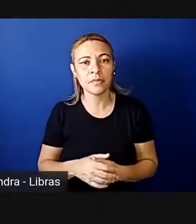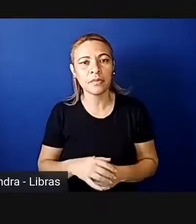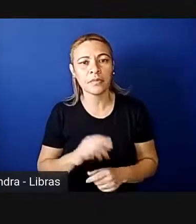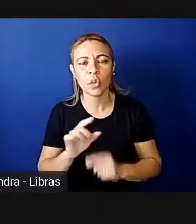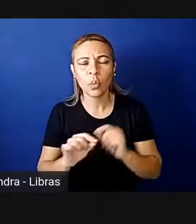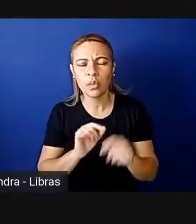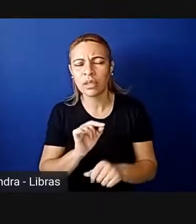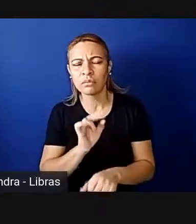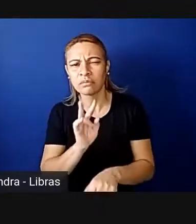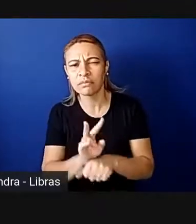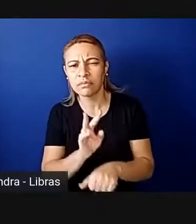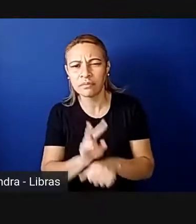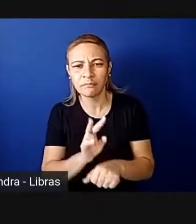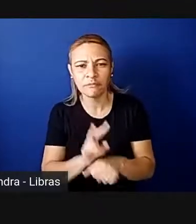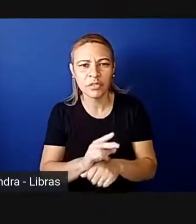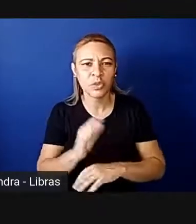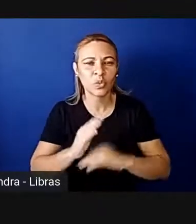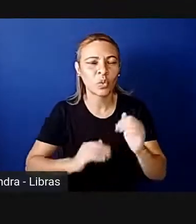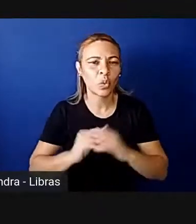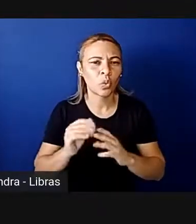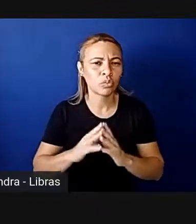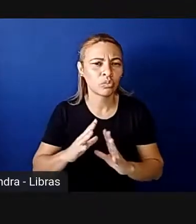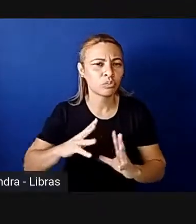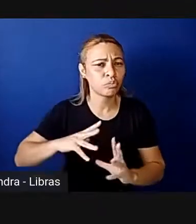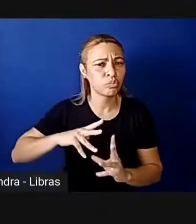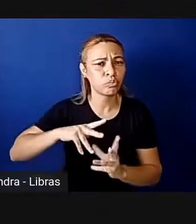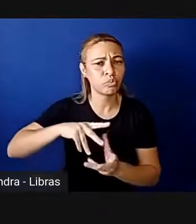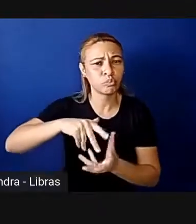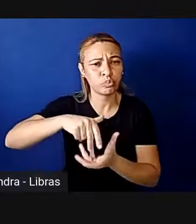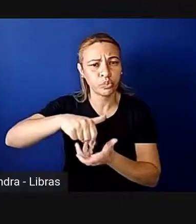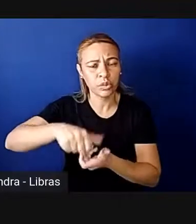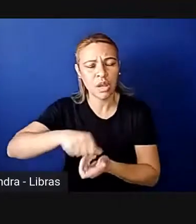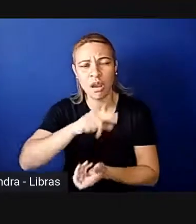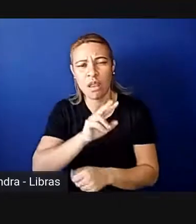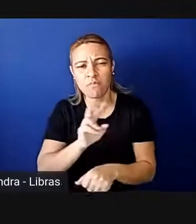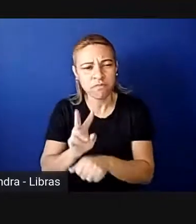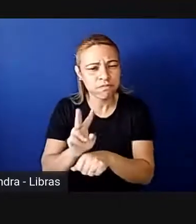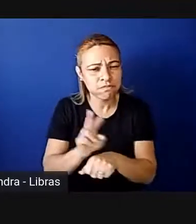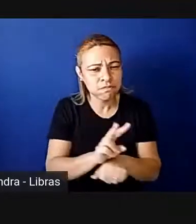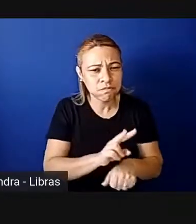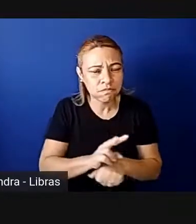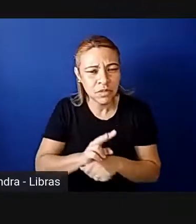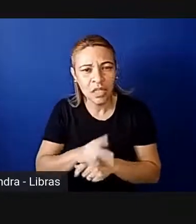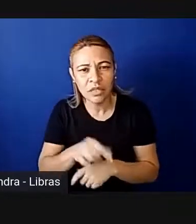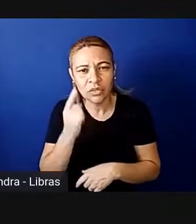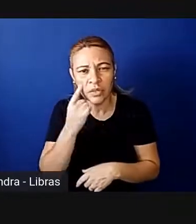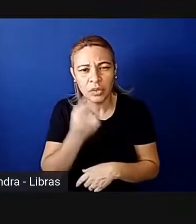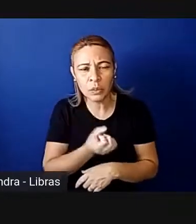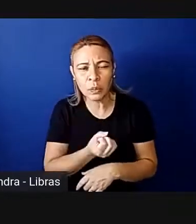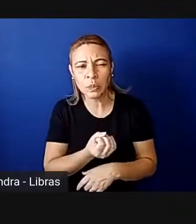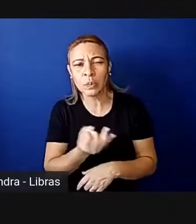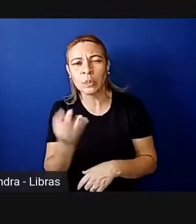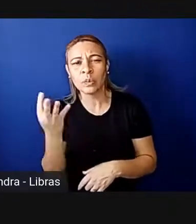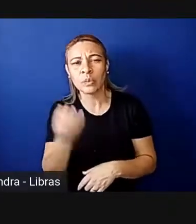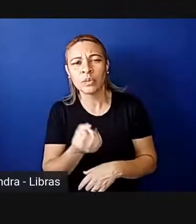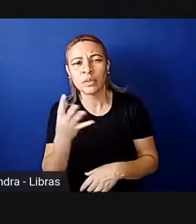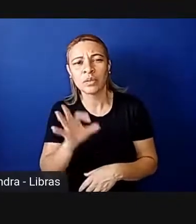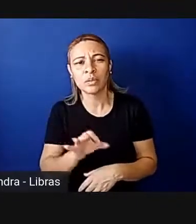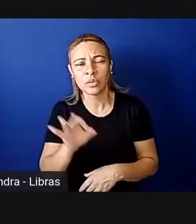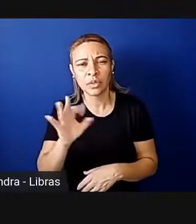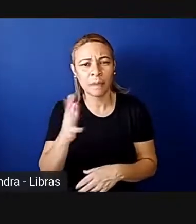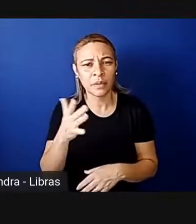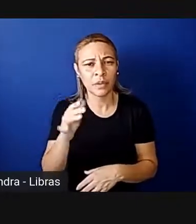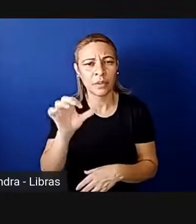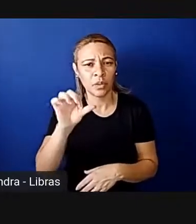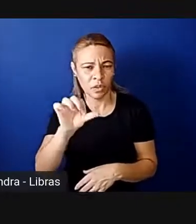observou, assim, falando em termos de média mundial, a gente passou de um número de média mundial que na década de 90 era em torno